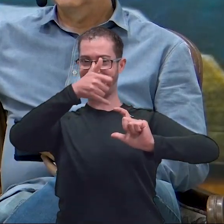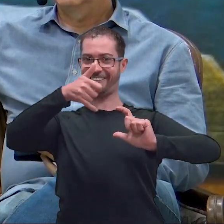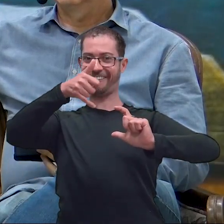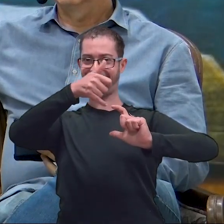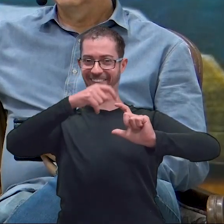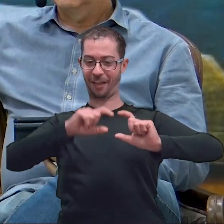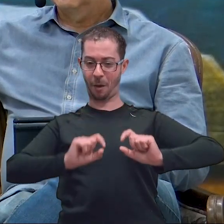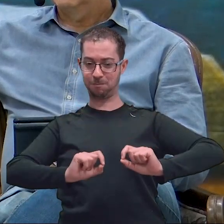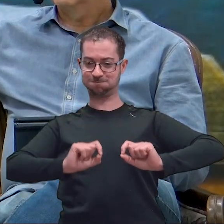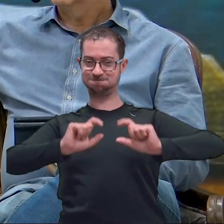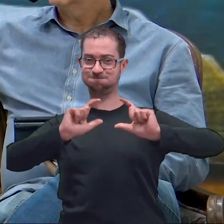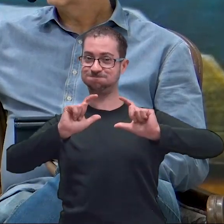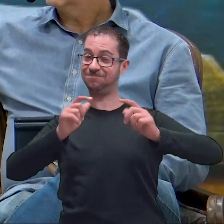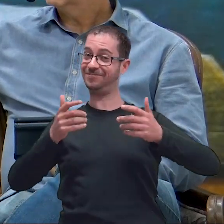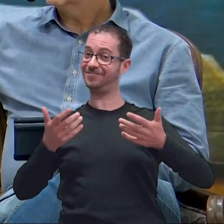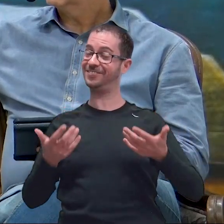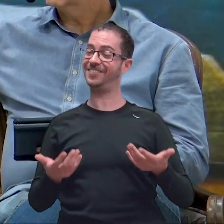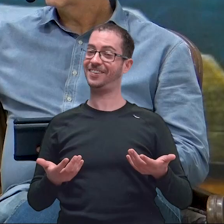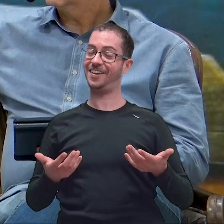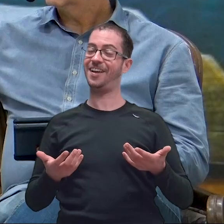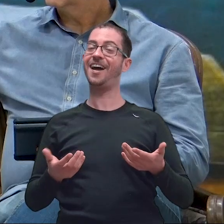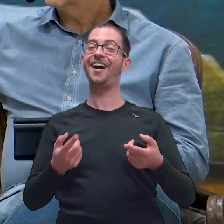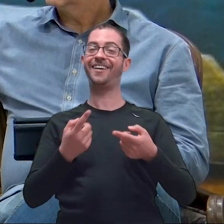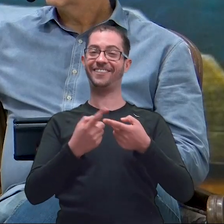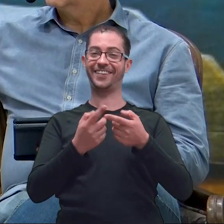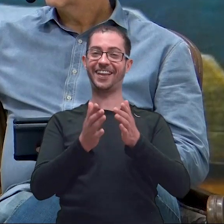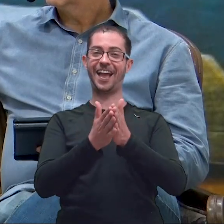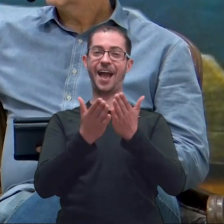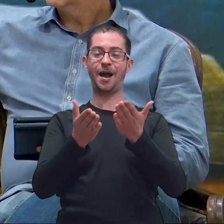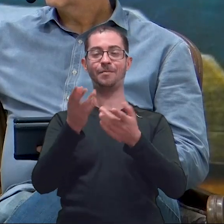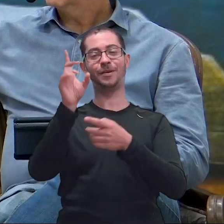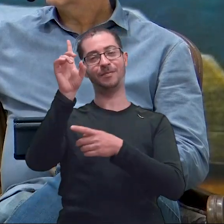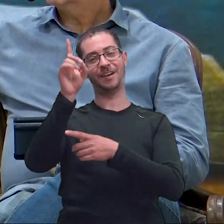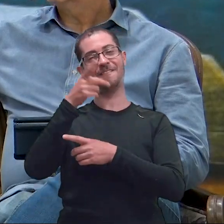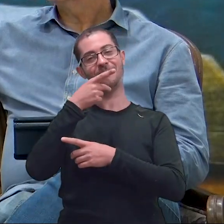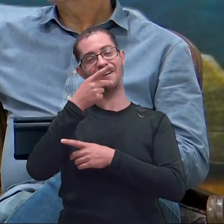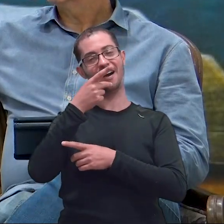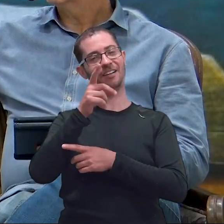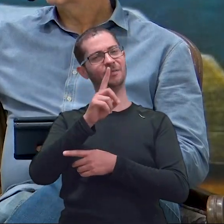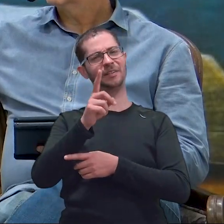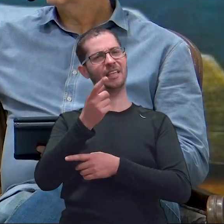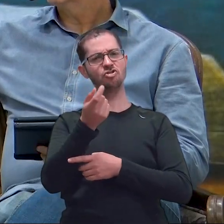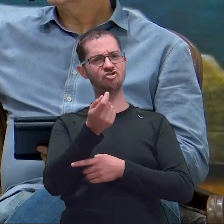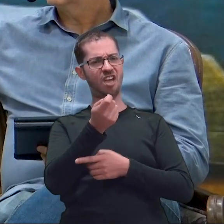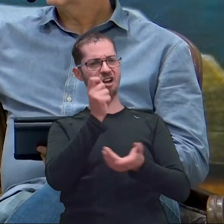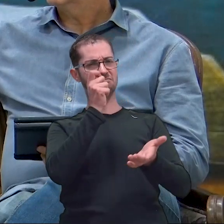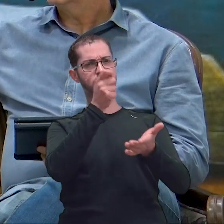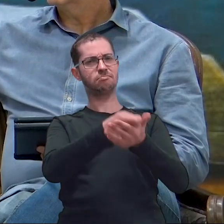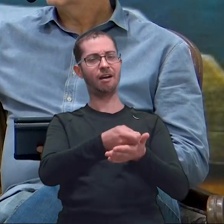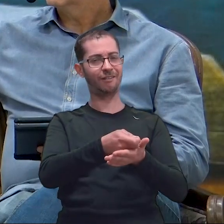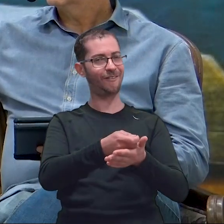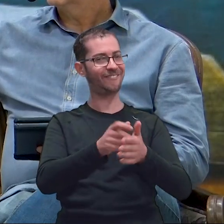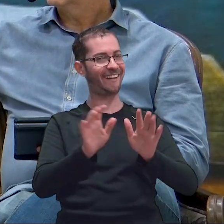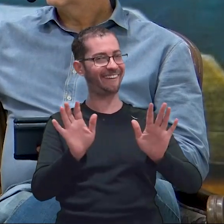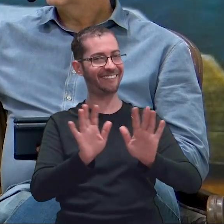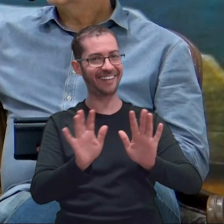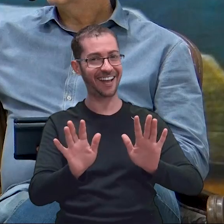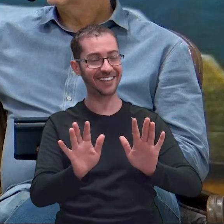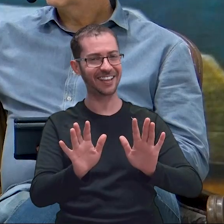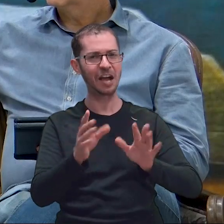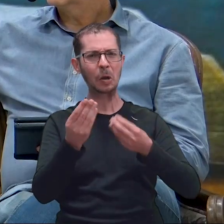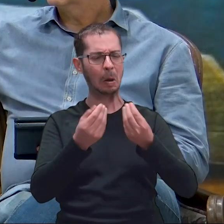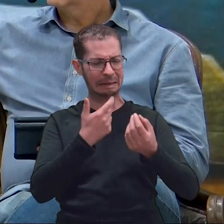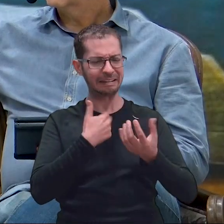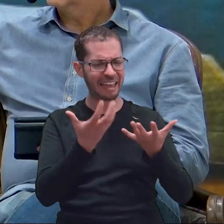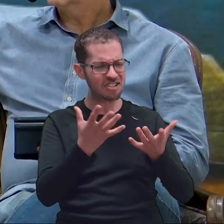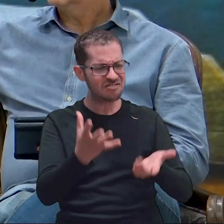com azeite? E aí a Bíblia fala que é para comprar, né? Sem dinheiro. Não é dinheiro, gente. É graça. A